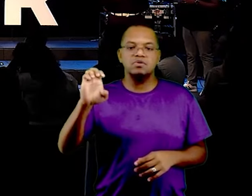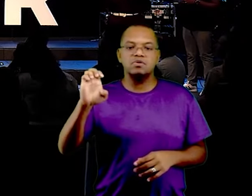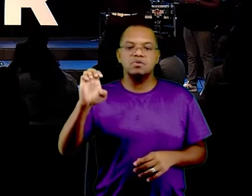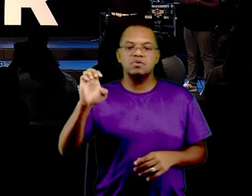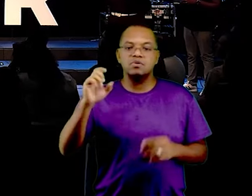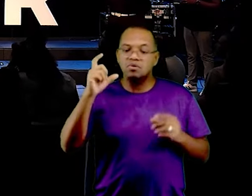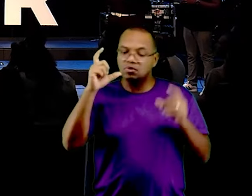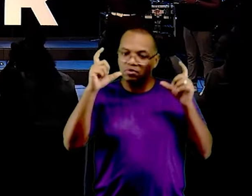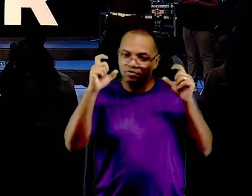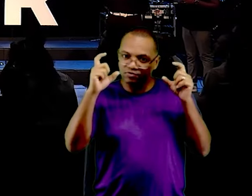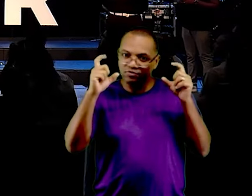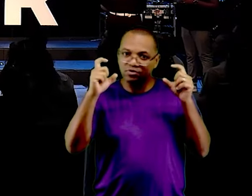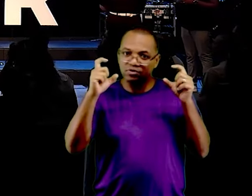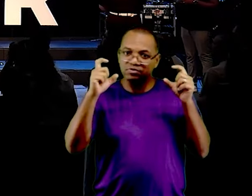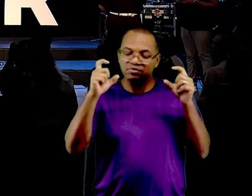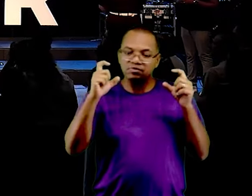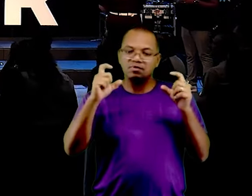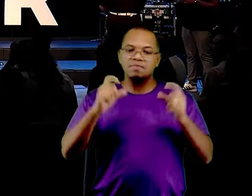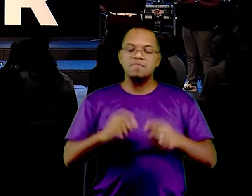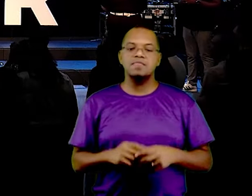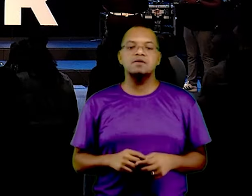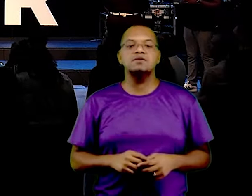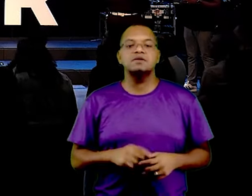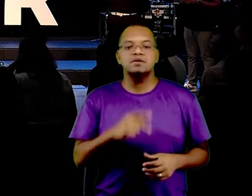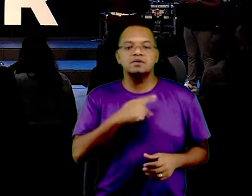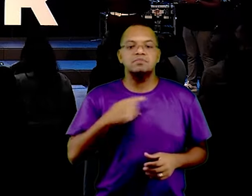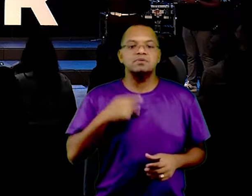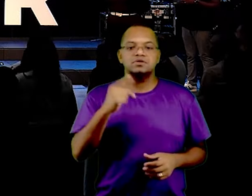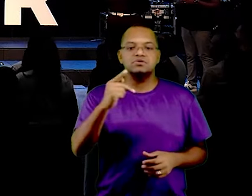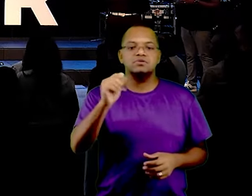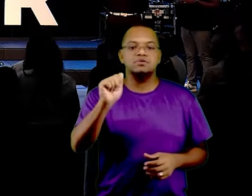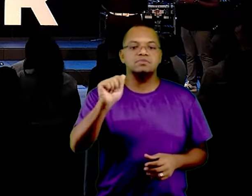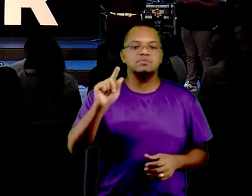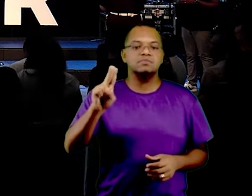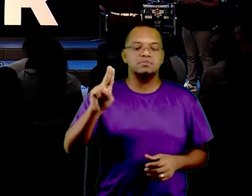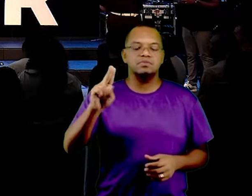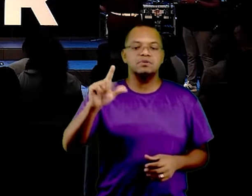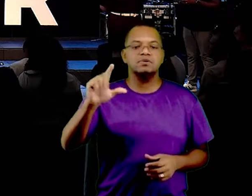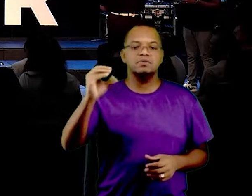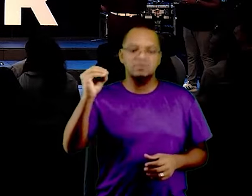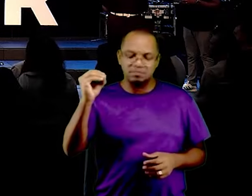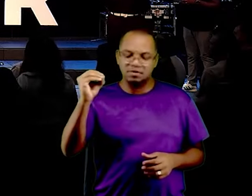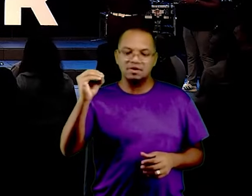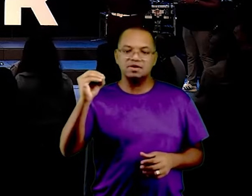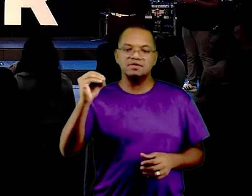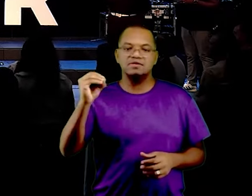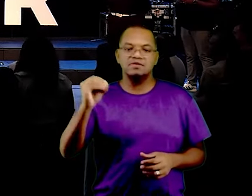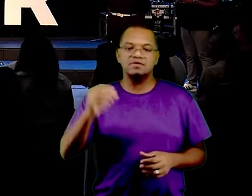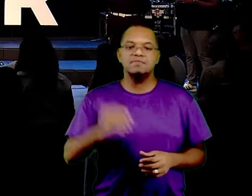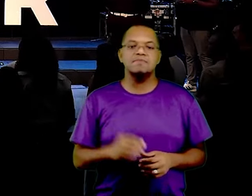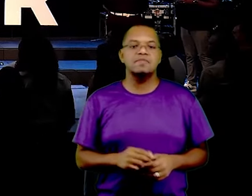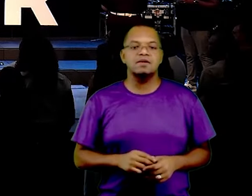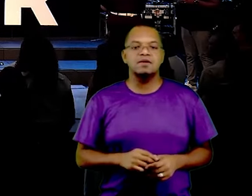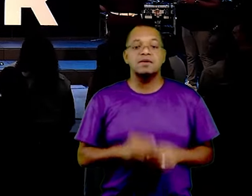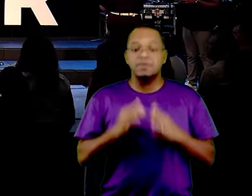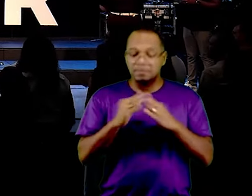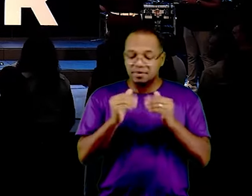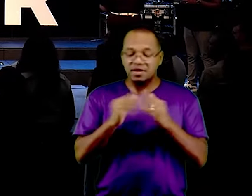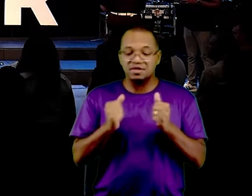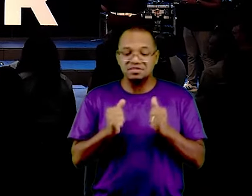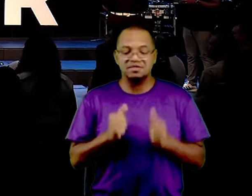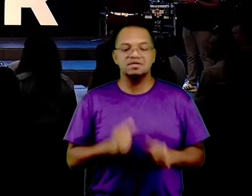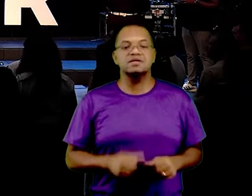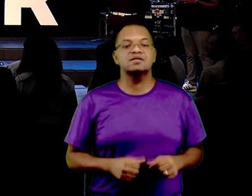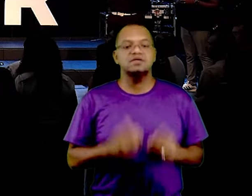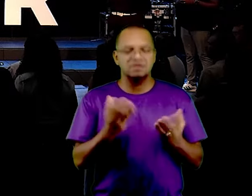é o nosso pastor, que faz a conexão, tem também, está o Cristiano, vai estar a turma ali atrás, fala assim, eu quero ser batizado, eu quero vir para essa igreja